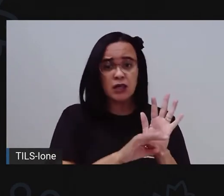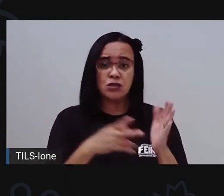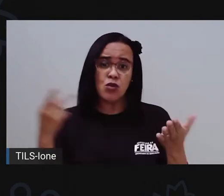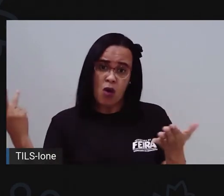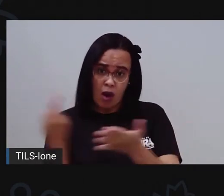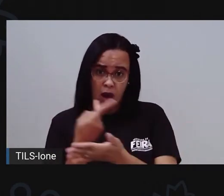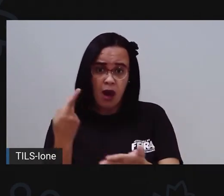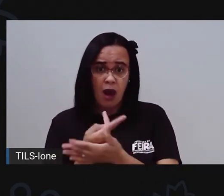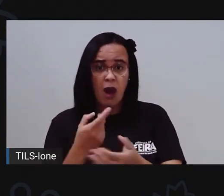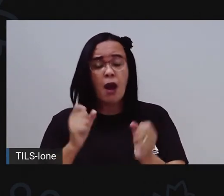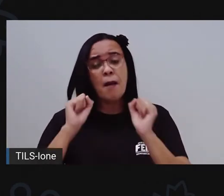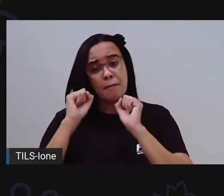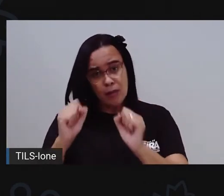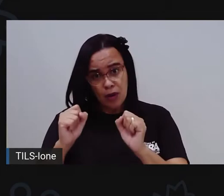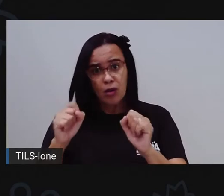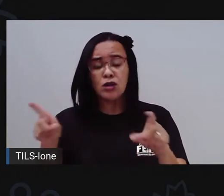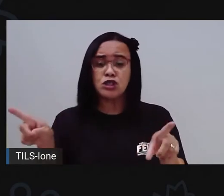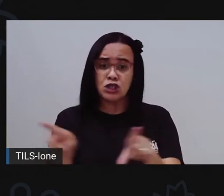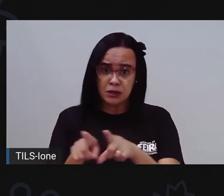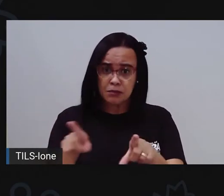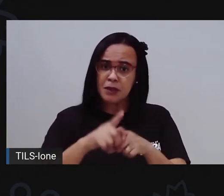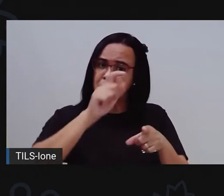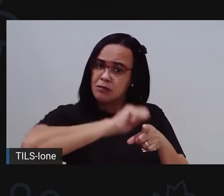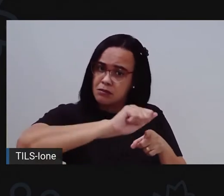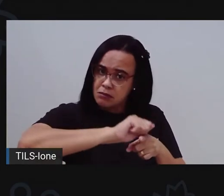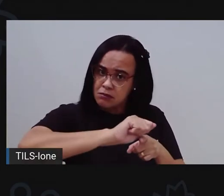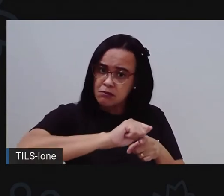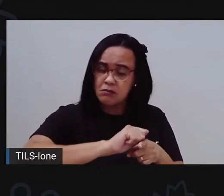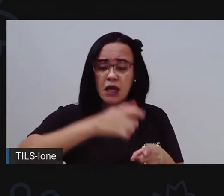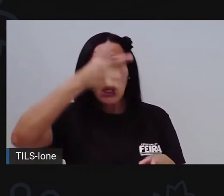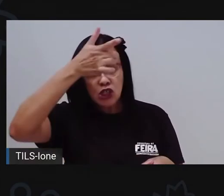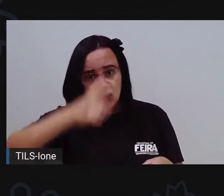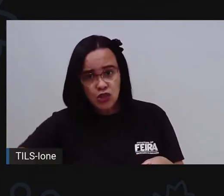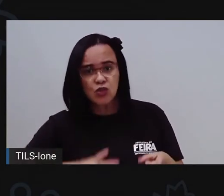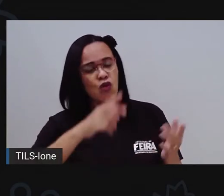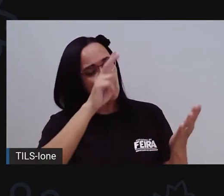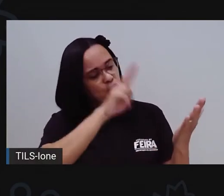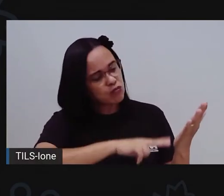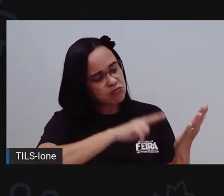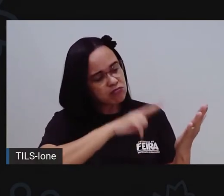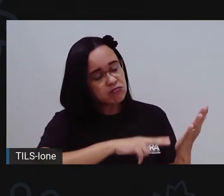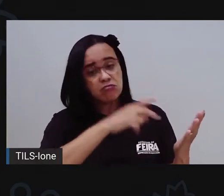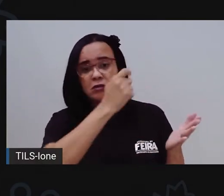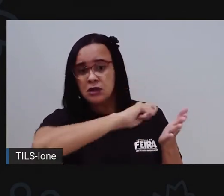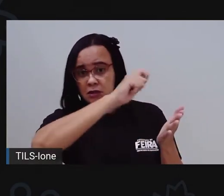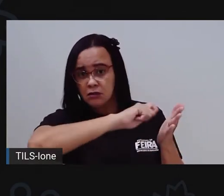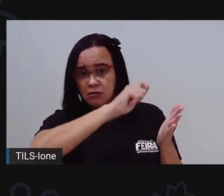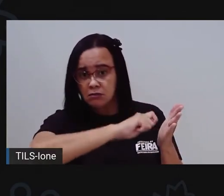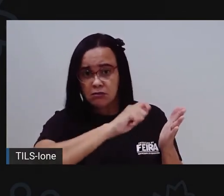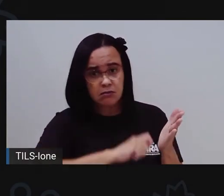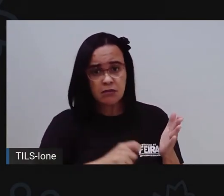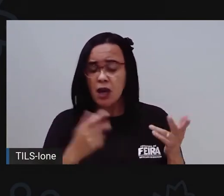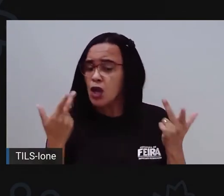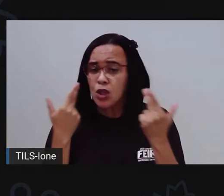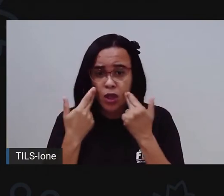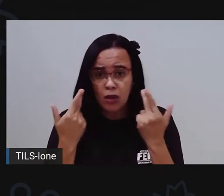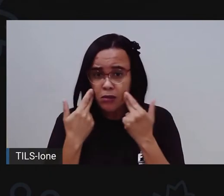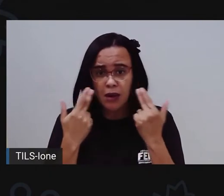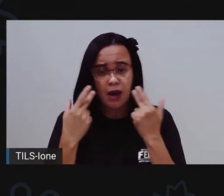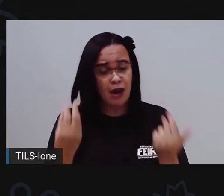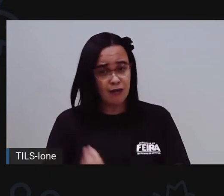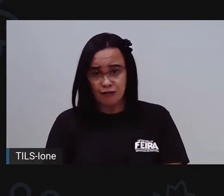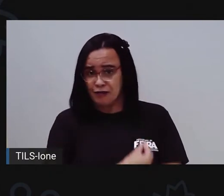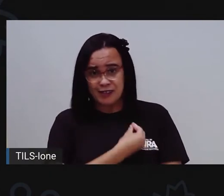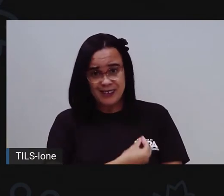a pró tem que ir lá, apagar, rever. E é normal, faz parte. Como a gente viu na história de Pedro, que ele viu no final